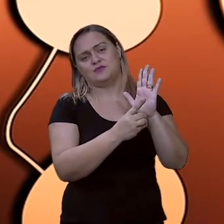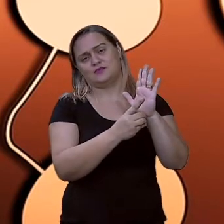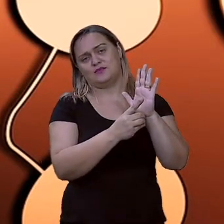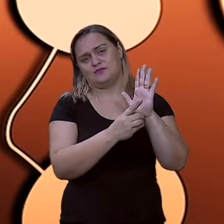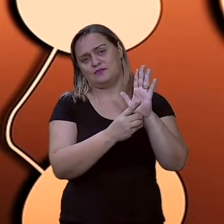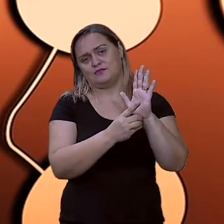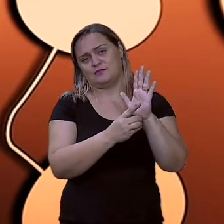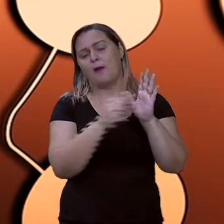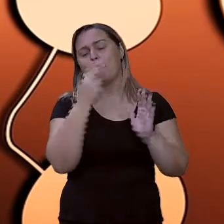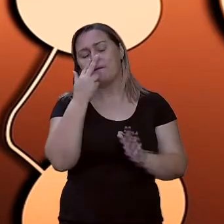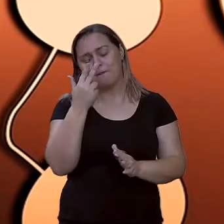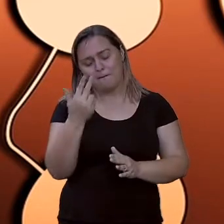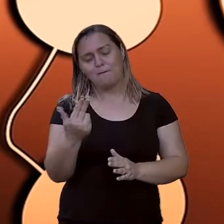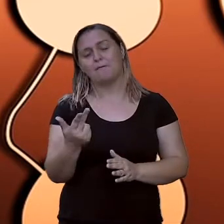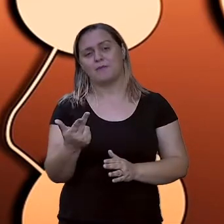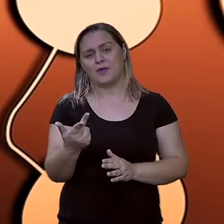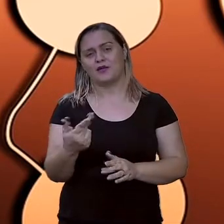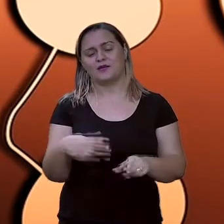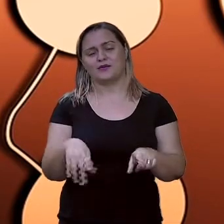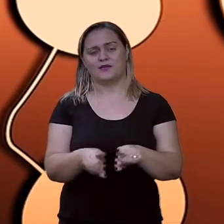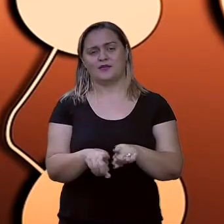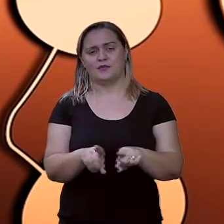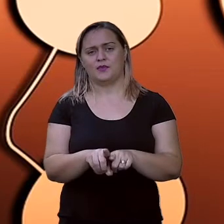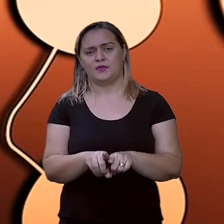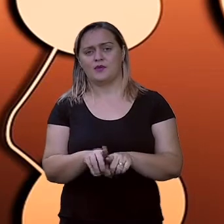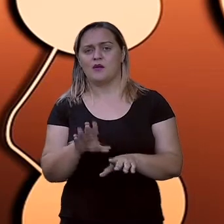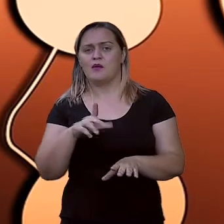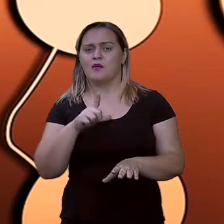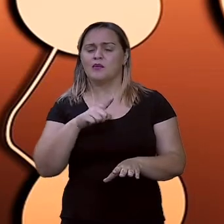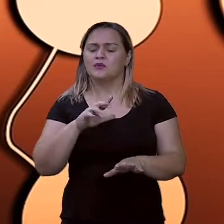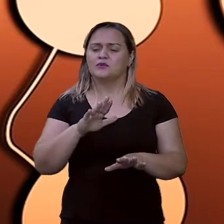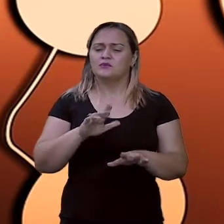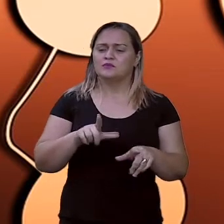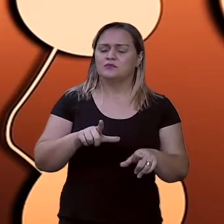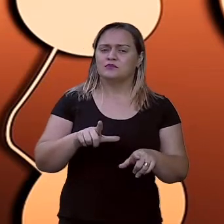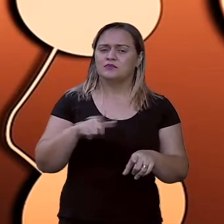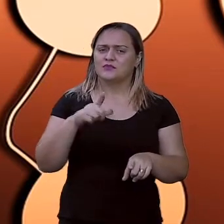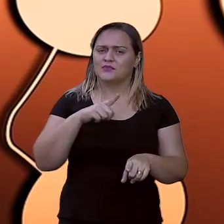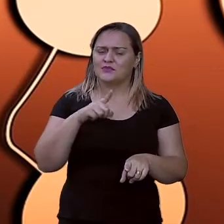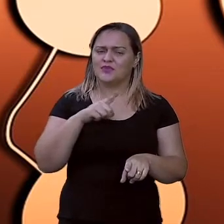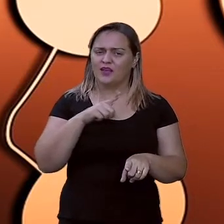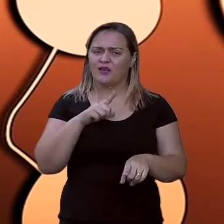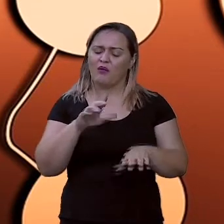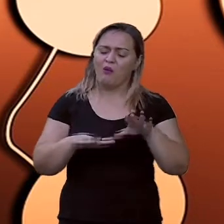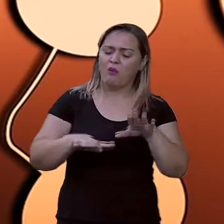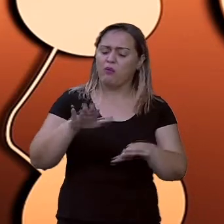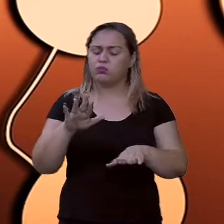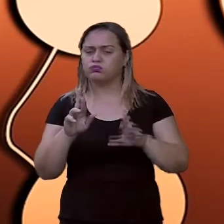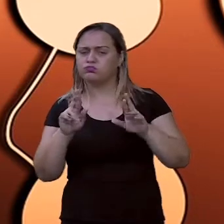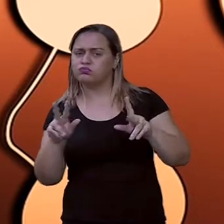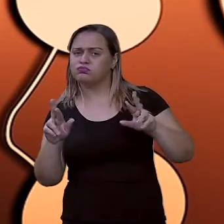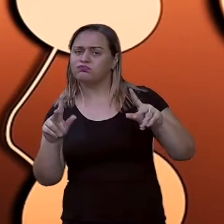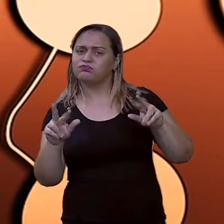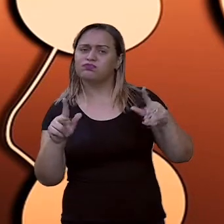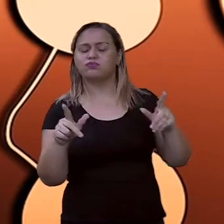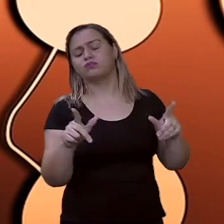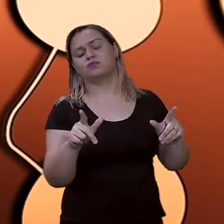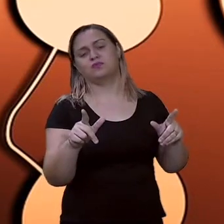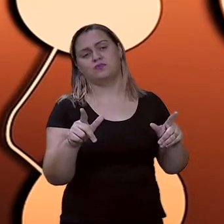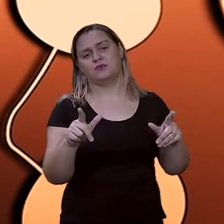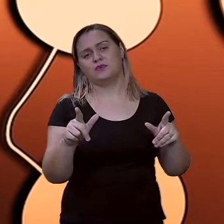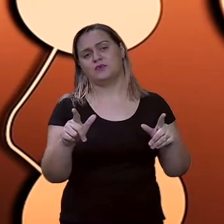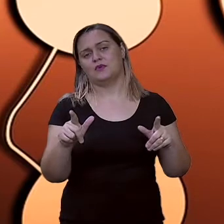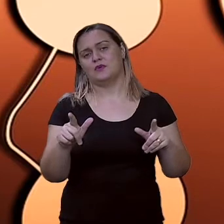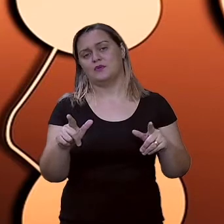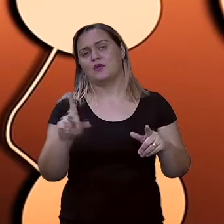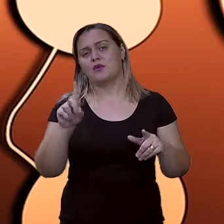dissertativo argumentativo, mas existem aí algumas diferenças que fazem com que ele seja um